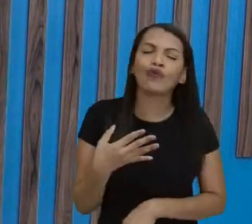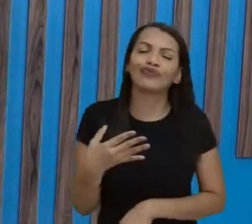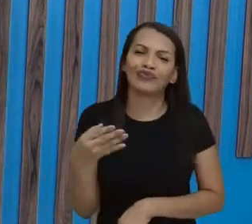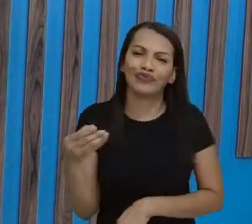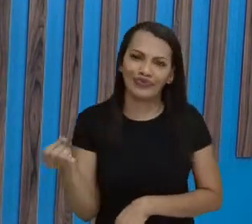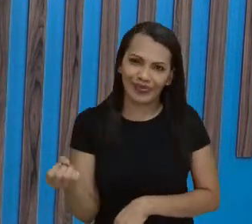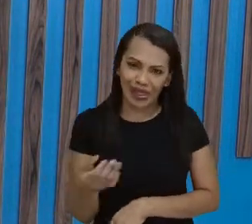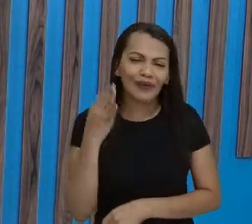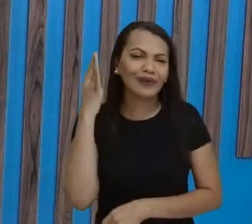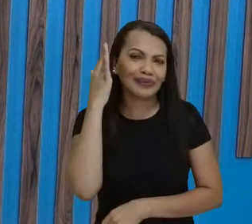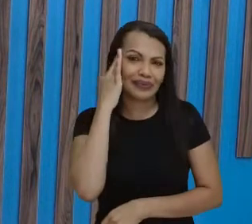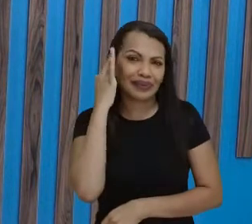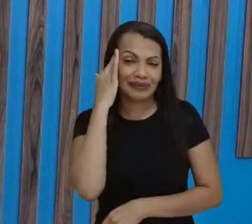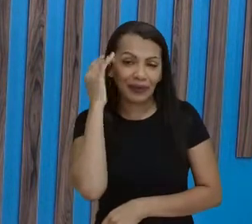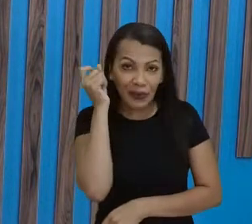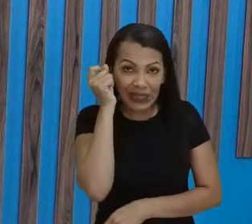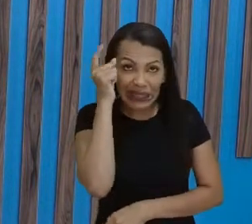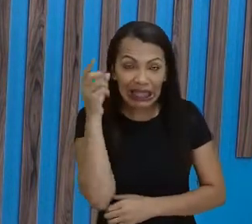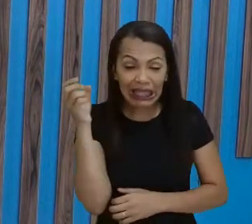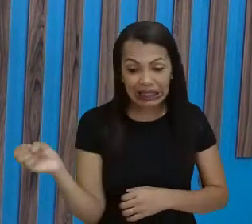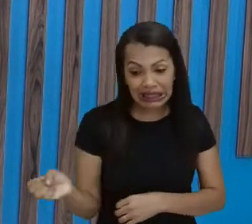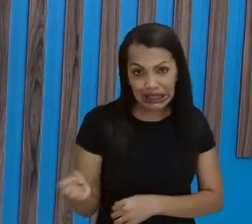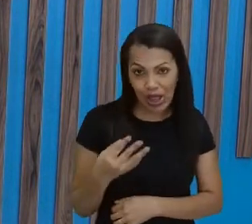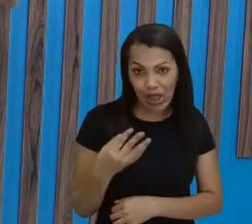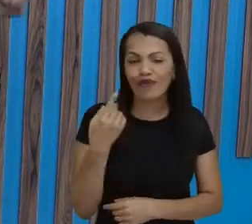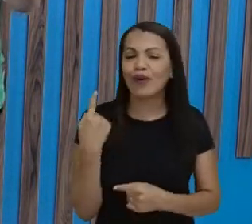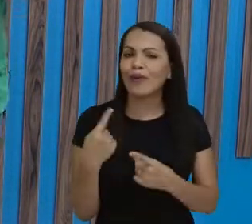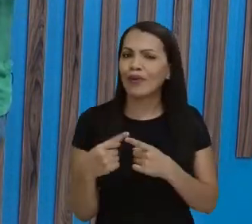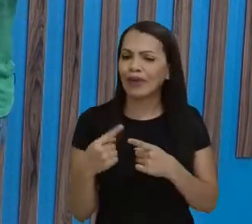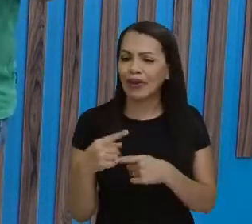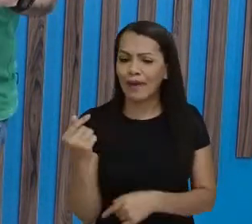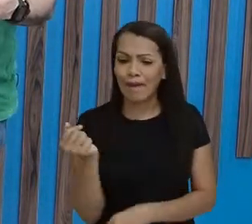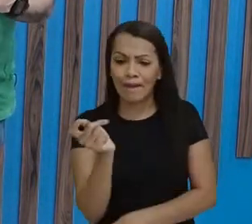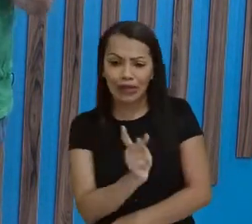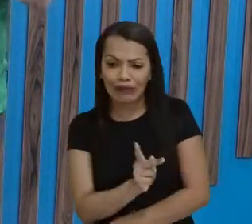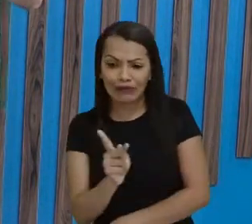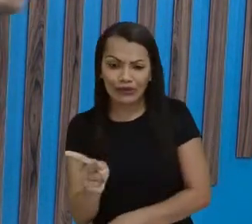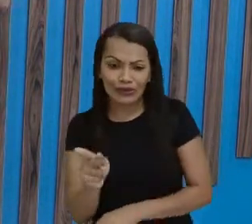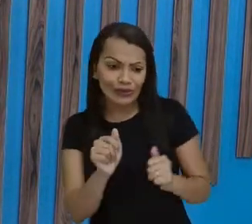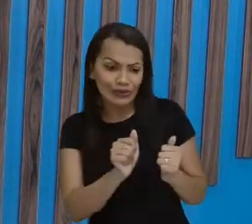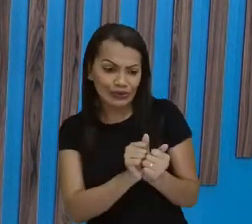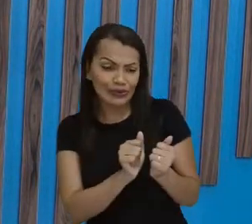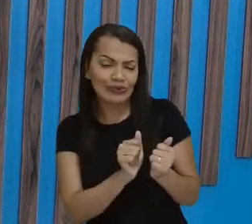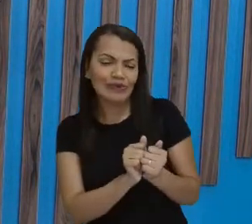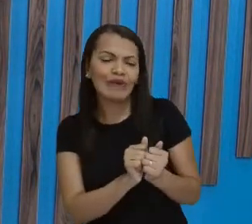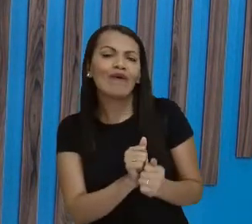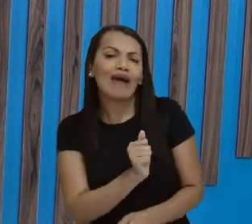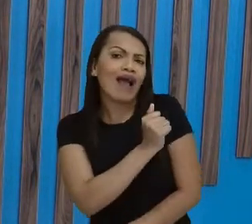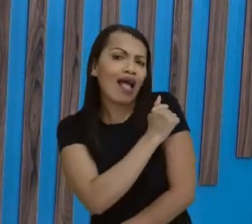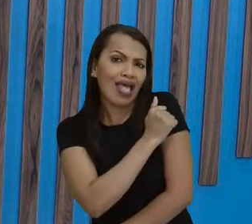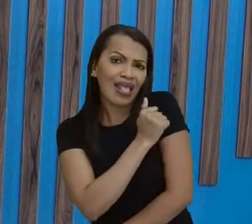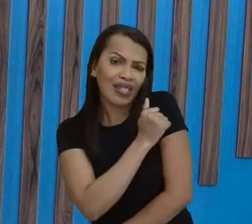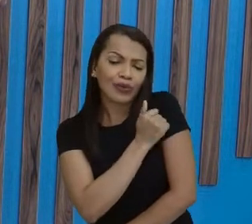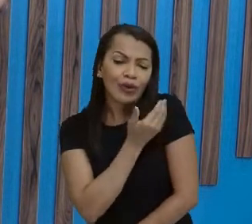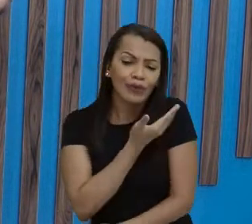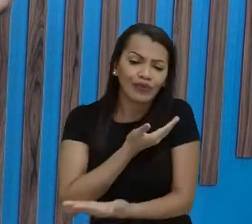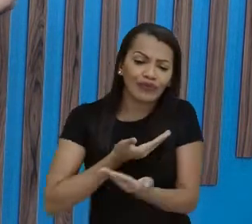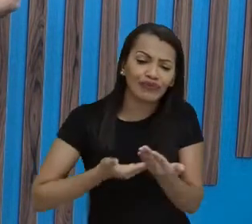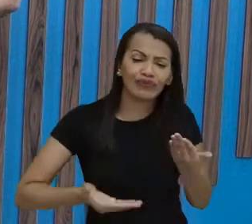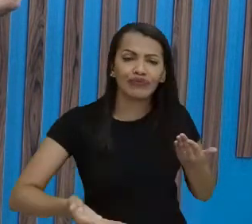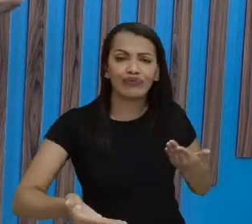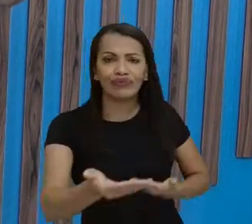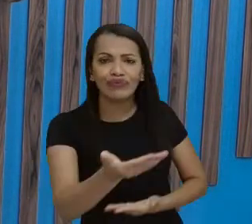do embate daquelas duas ideias. E esse embate, não necessariamente, é um